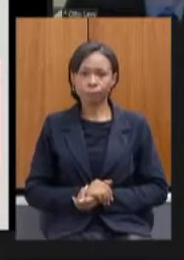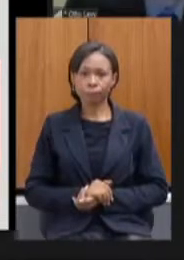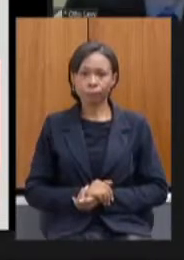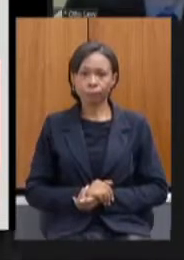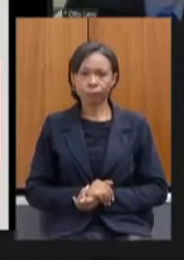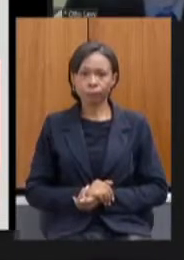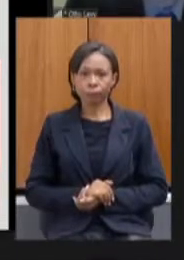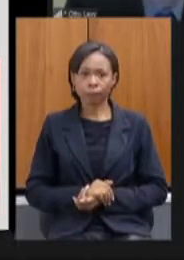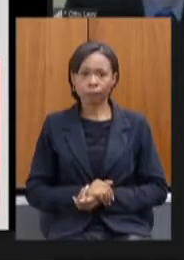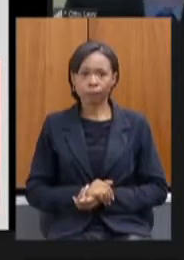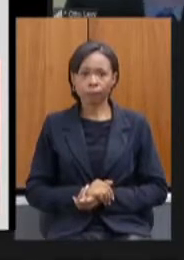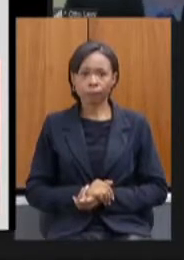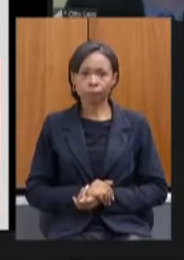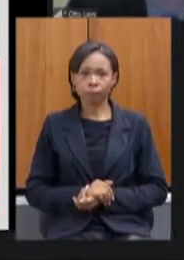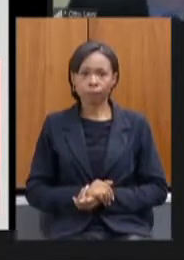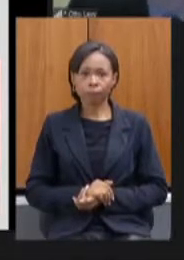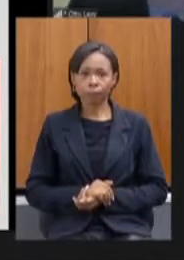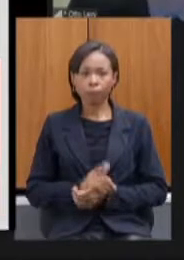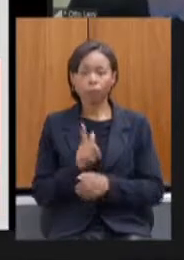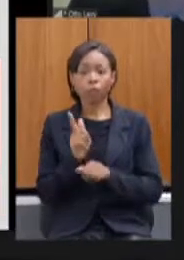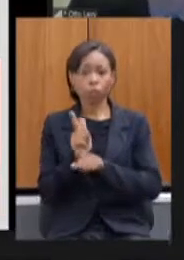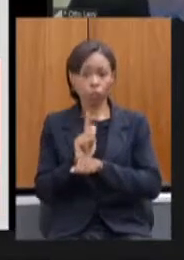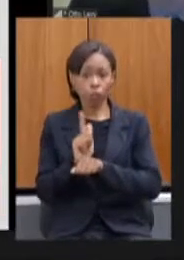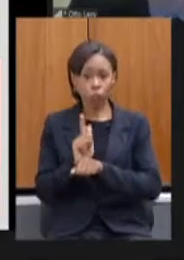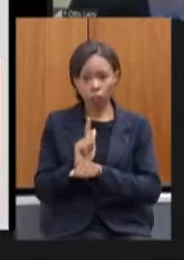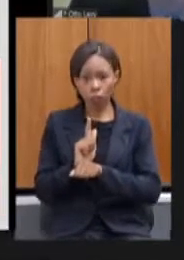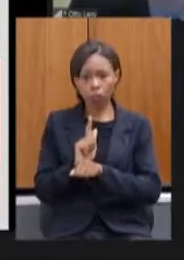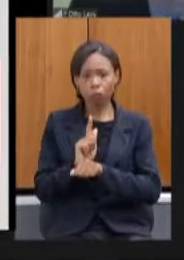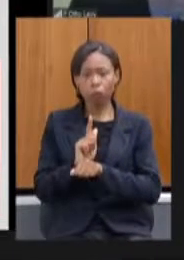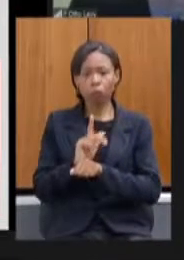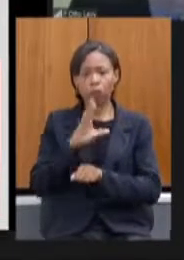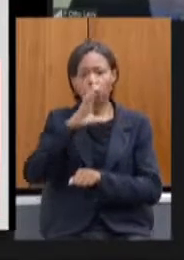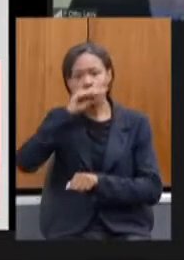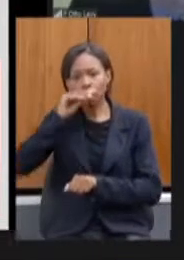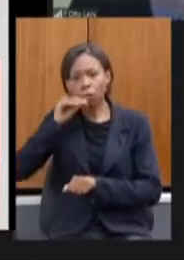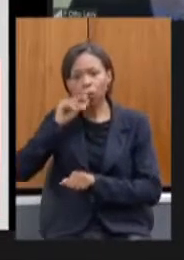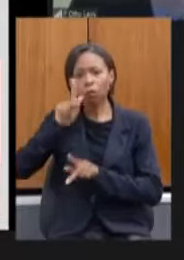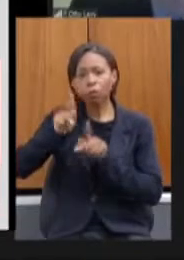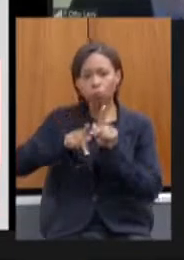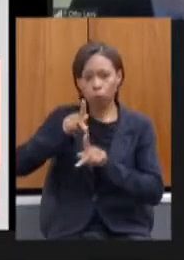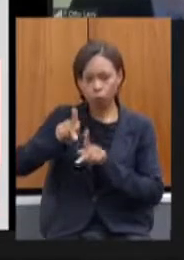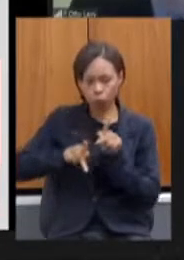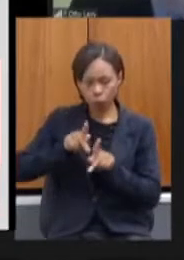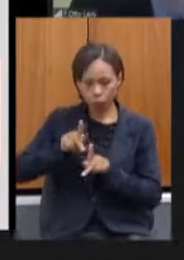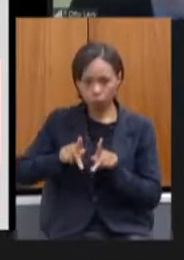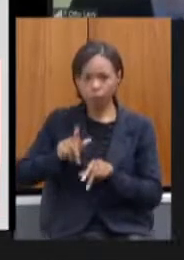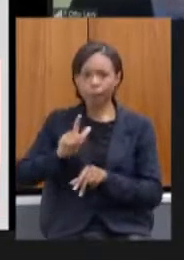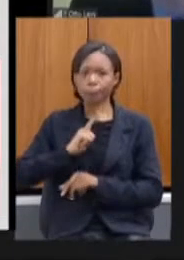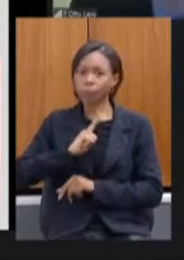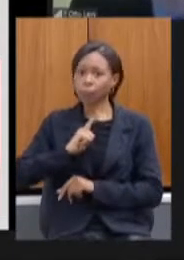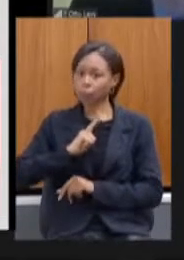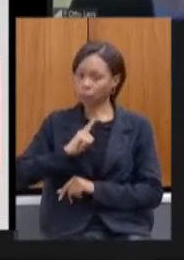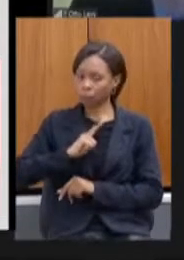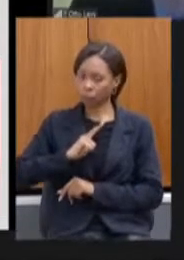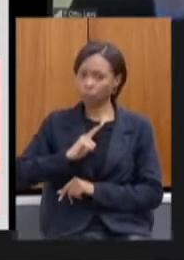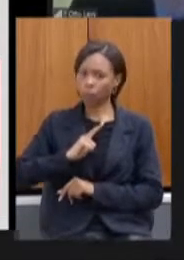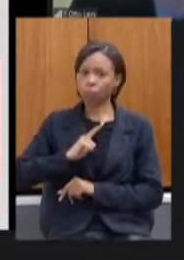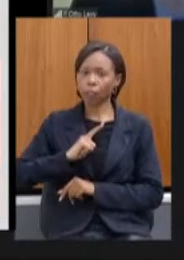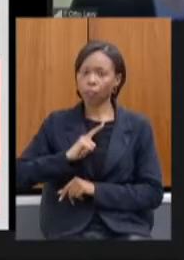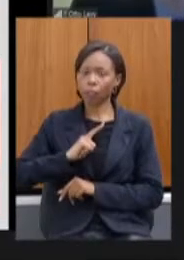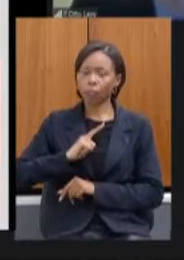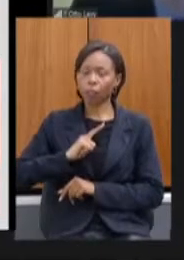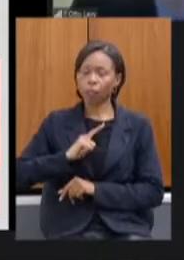na parte de gestão de pessoas nós temos aí a situação das nomeações